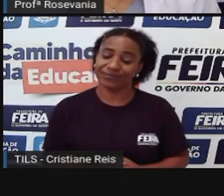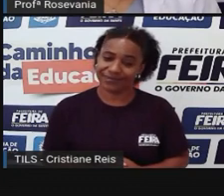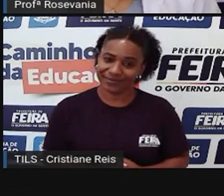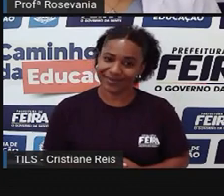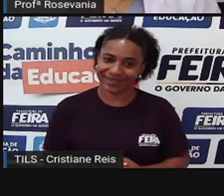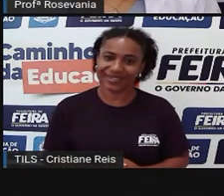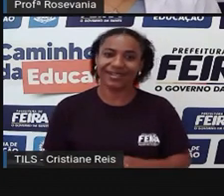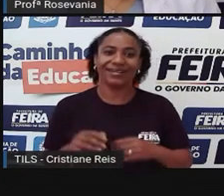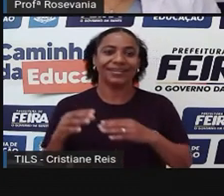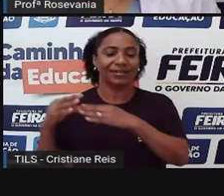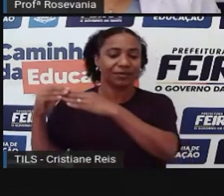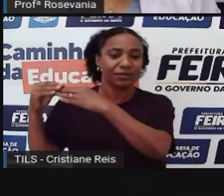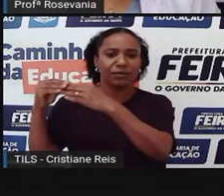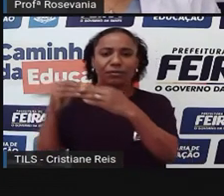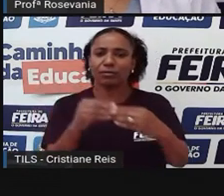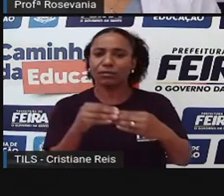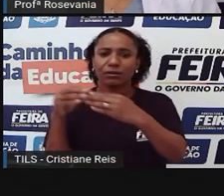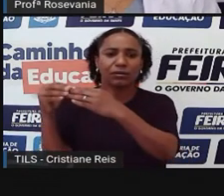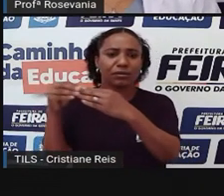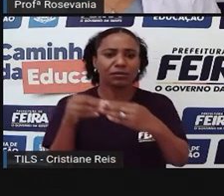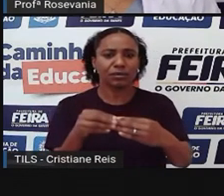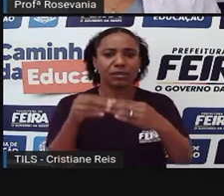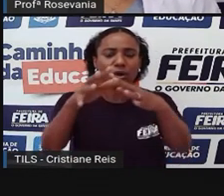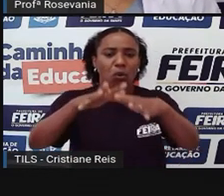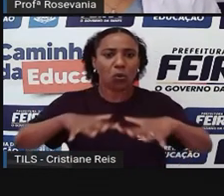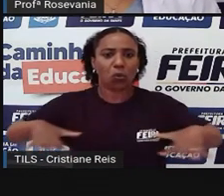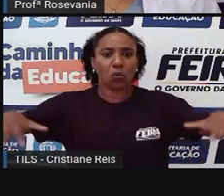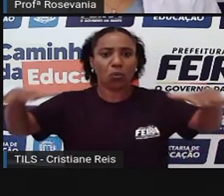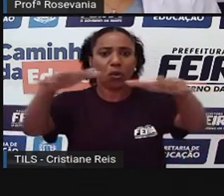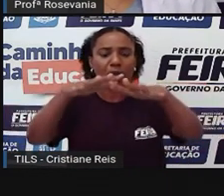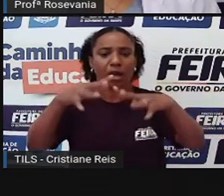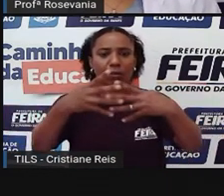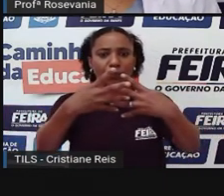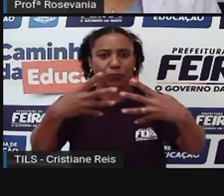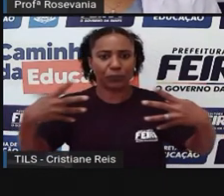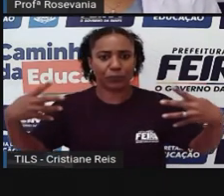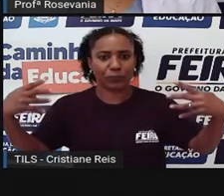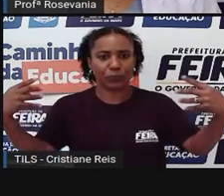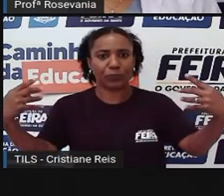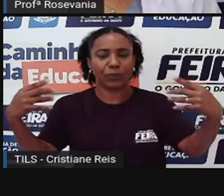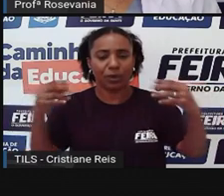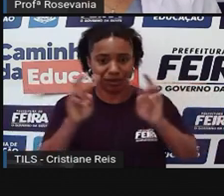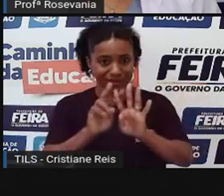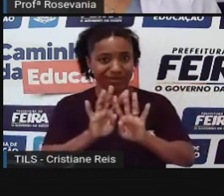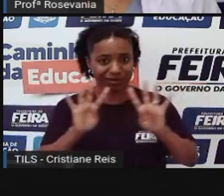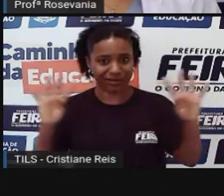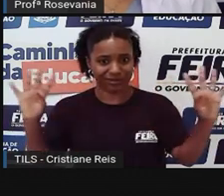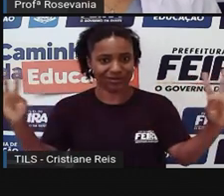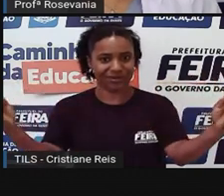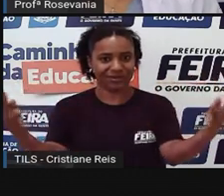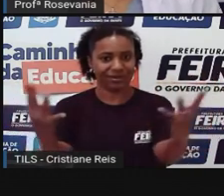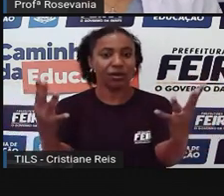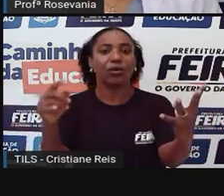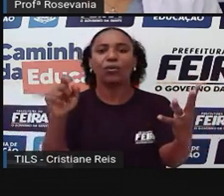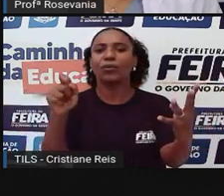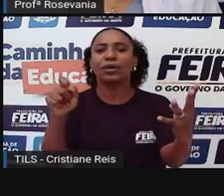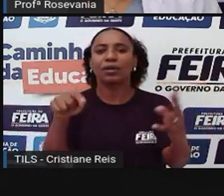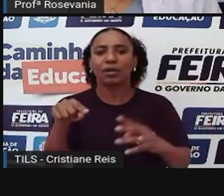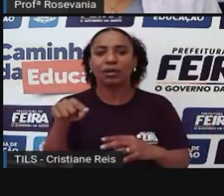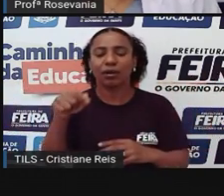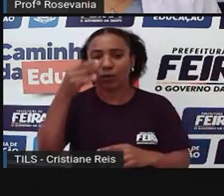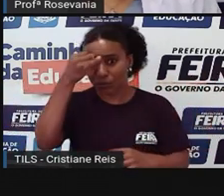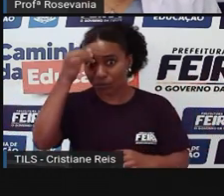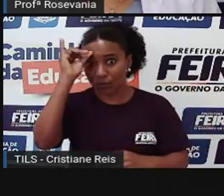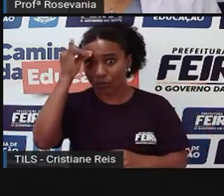eles traziam para o campo do gado, né, era em outro local, mas aqui tem a imagem mais atual, né, dele agora, e a gente